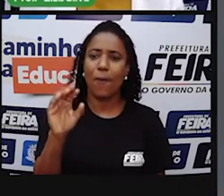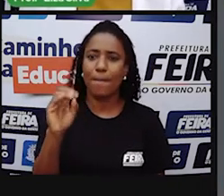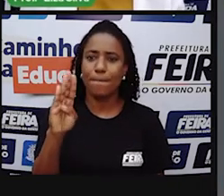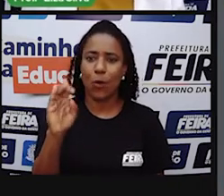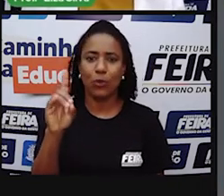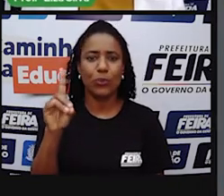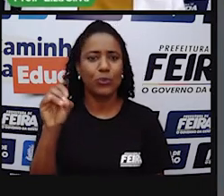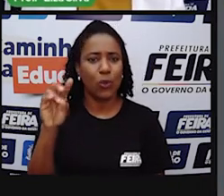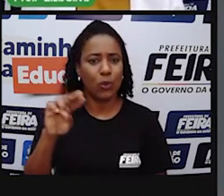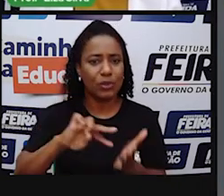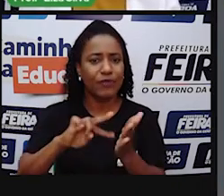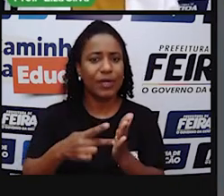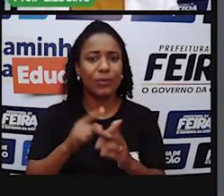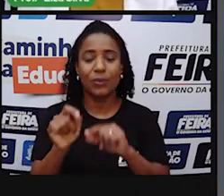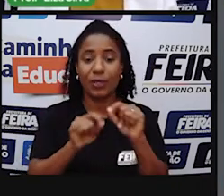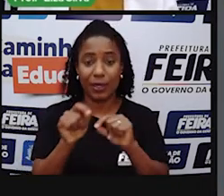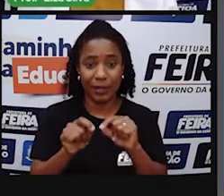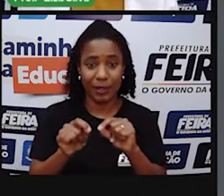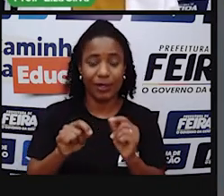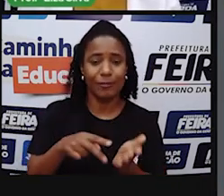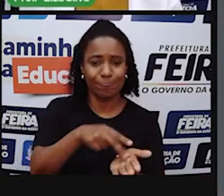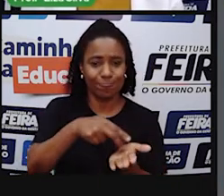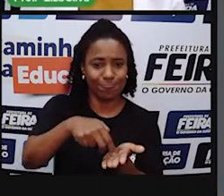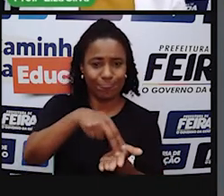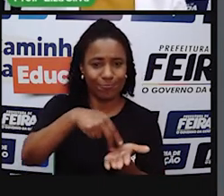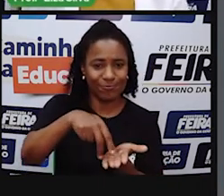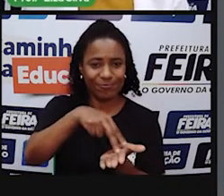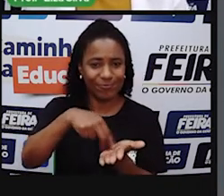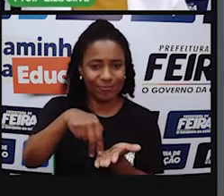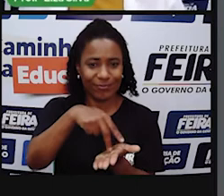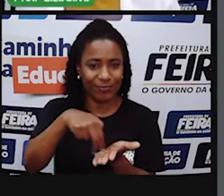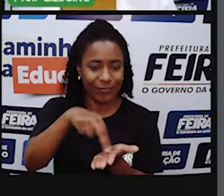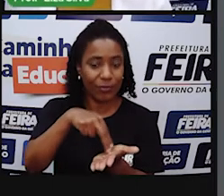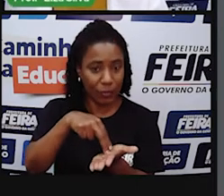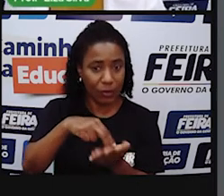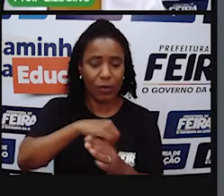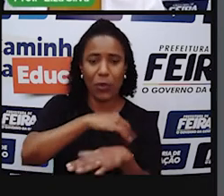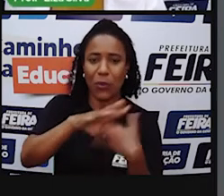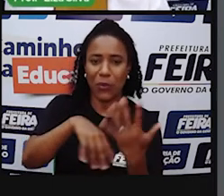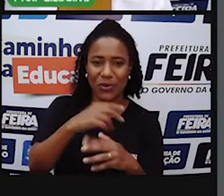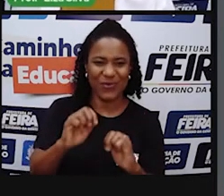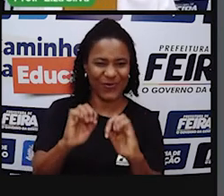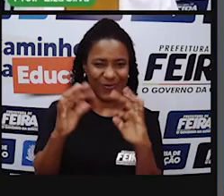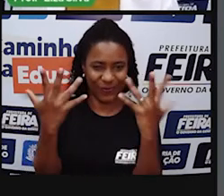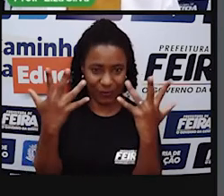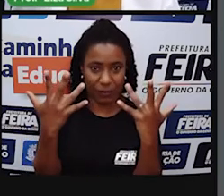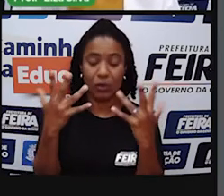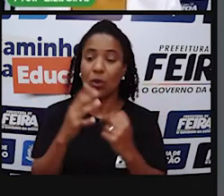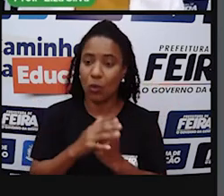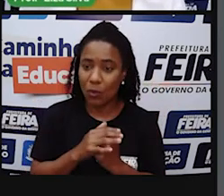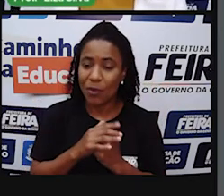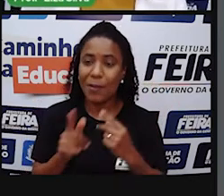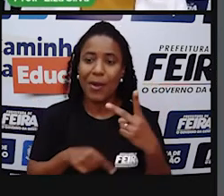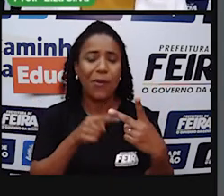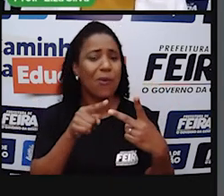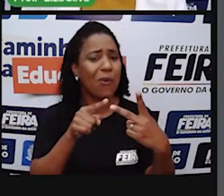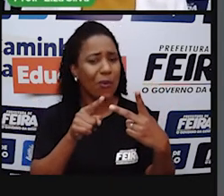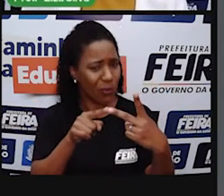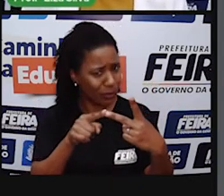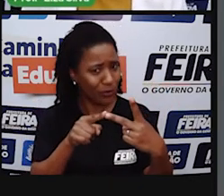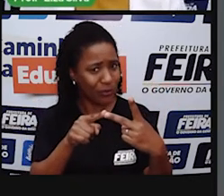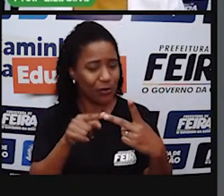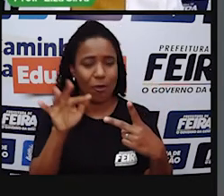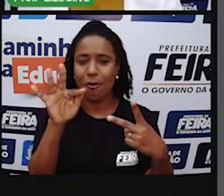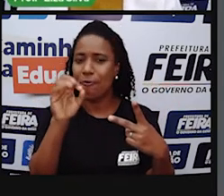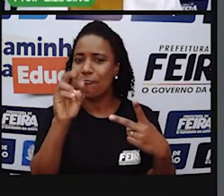farra, desordem e etc Mas tem uma outra explicação Dizem Que